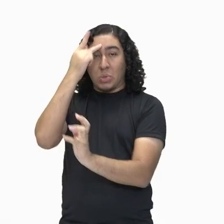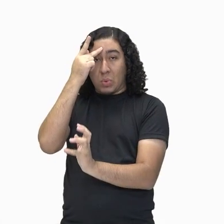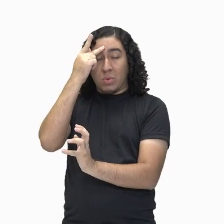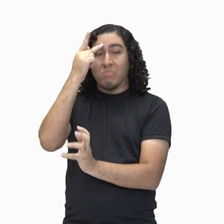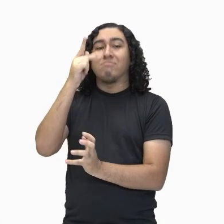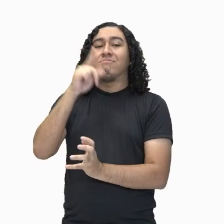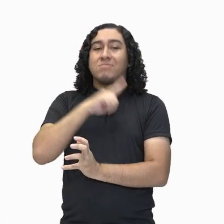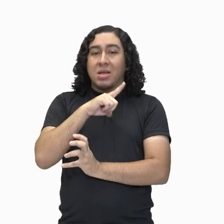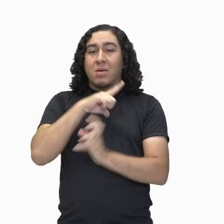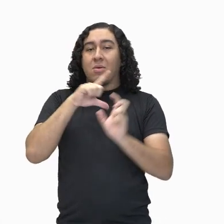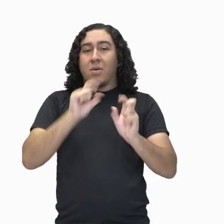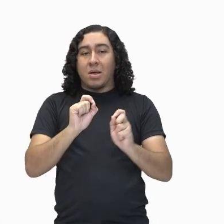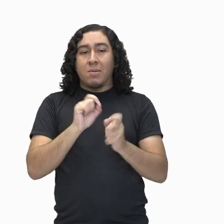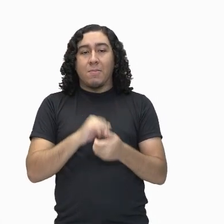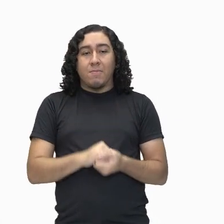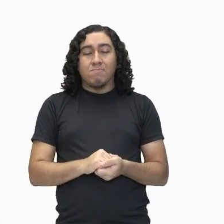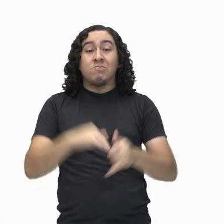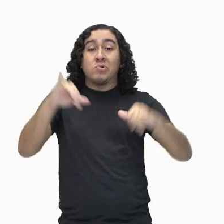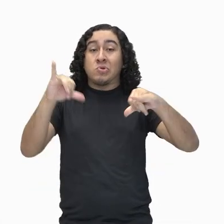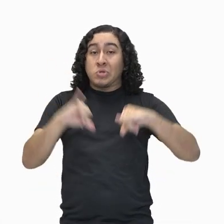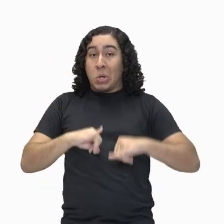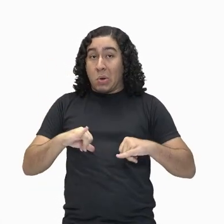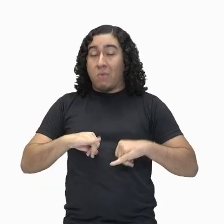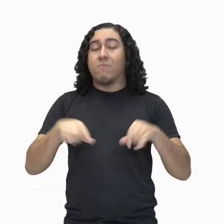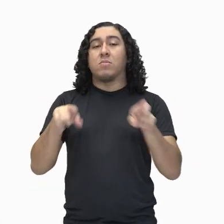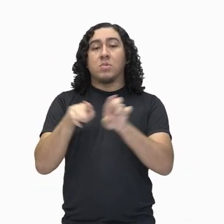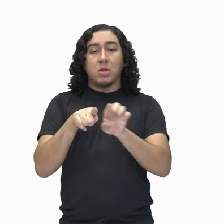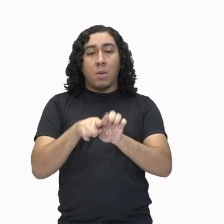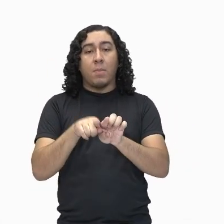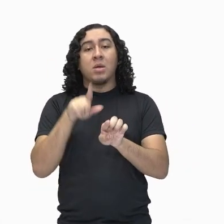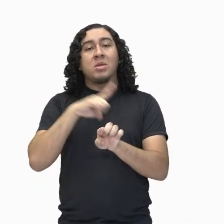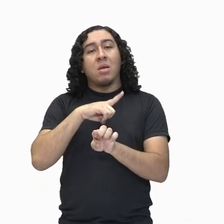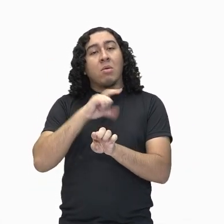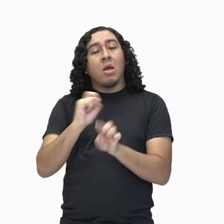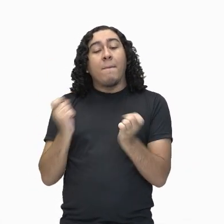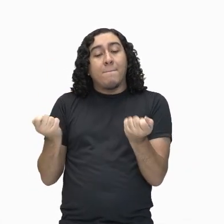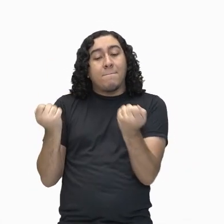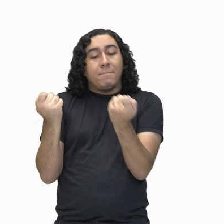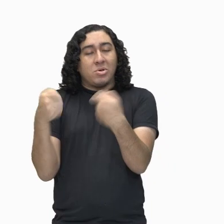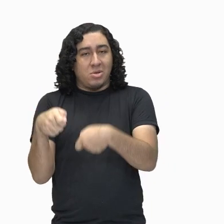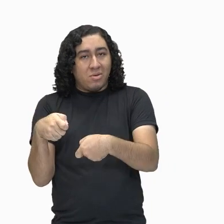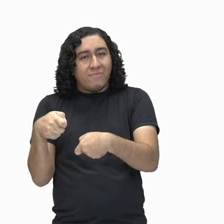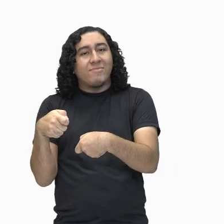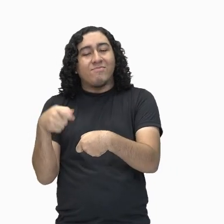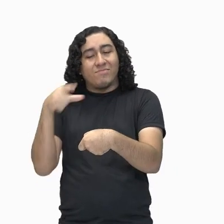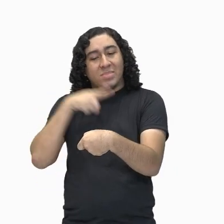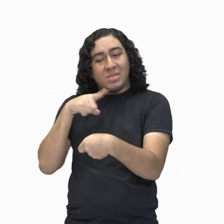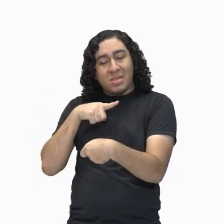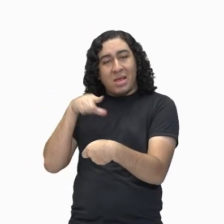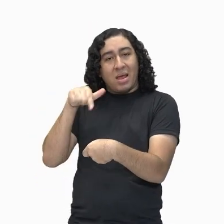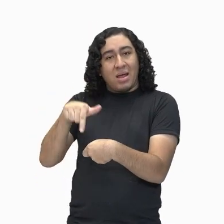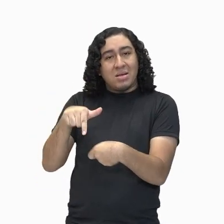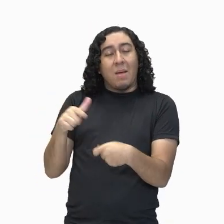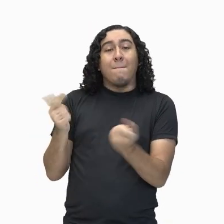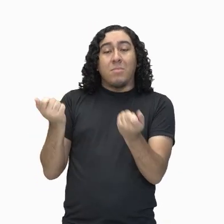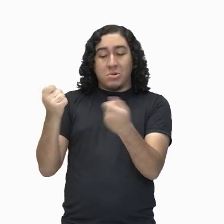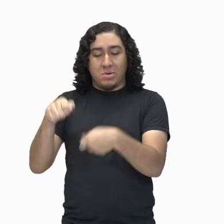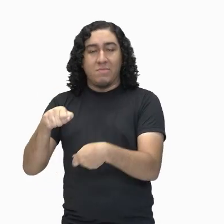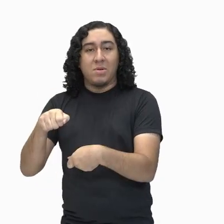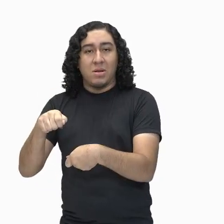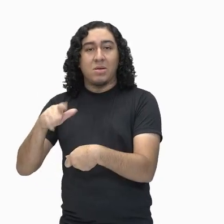estão afetados e que são mais vulneráveis, estão mais propensos à